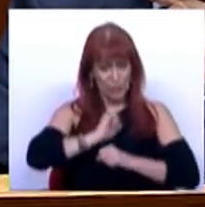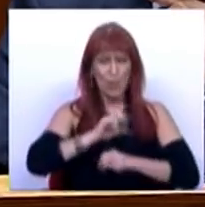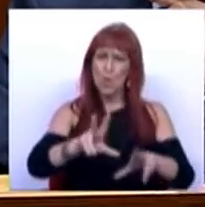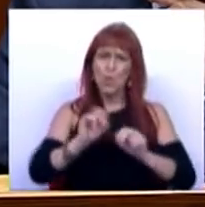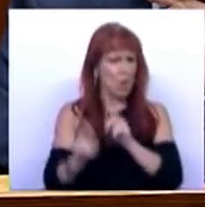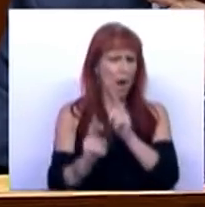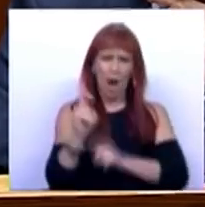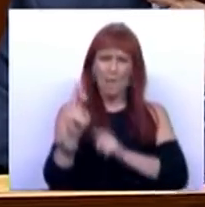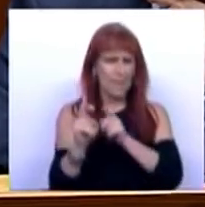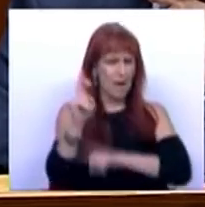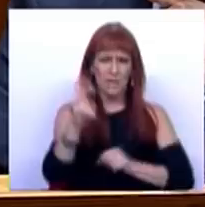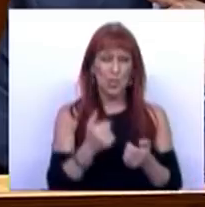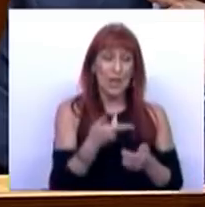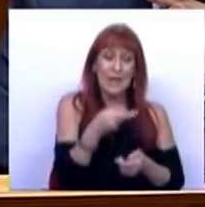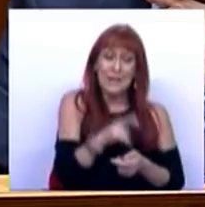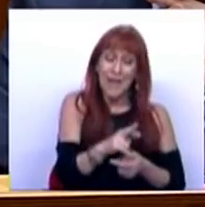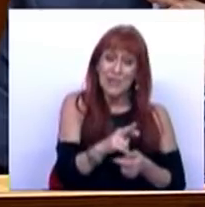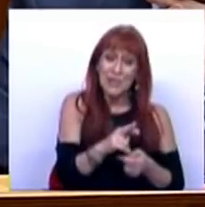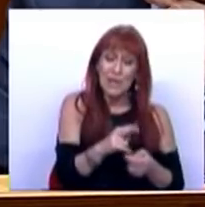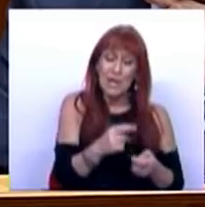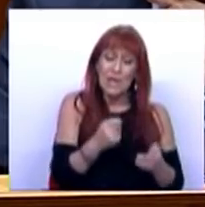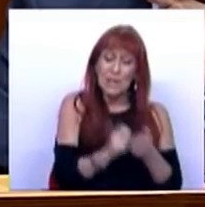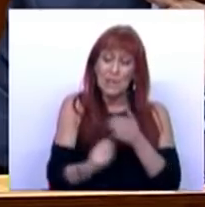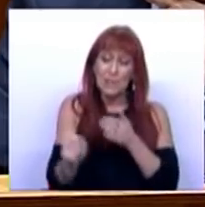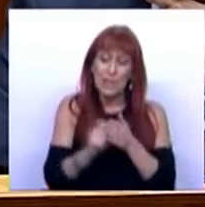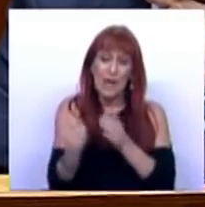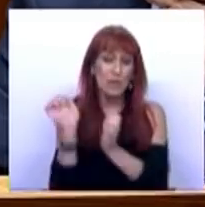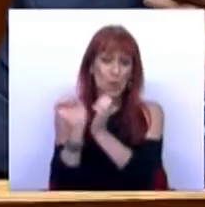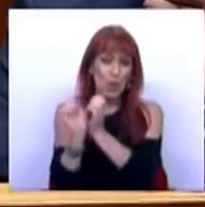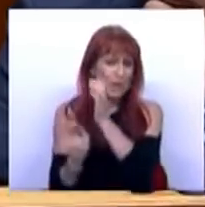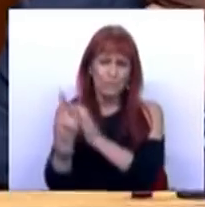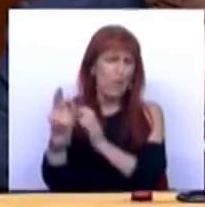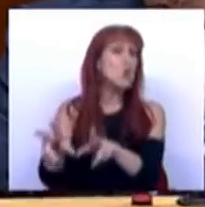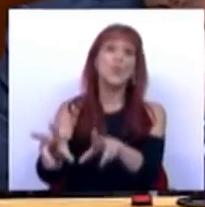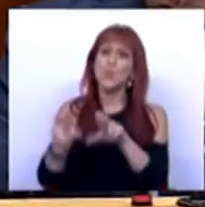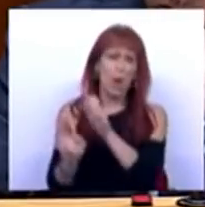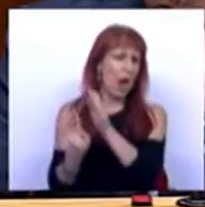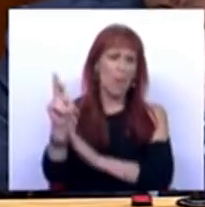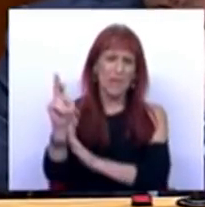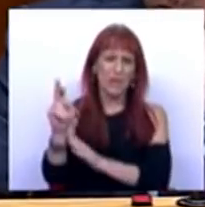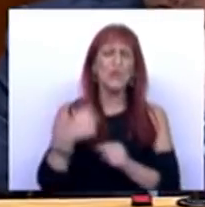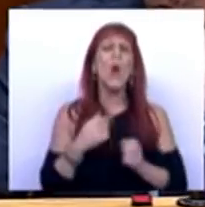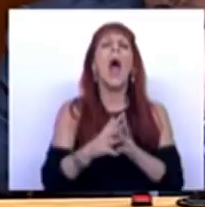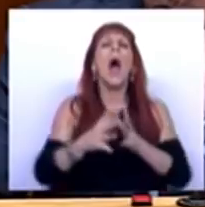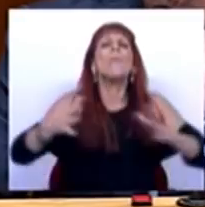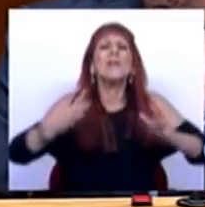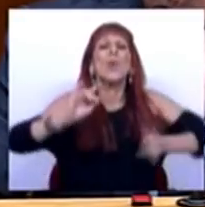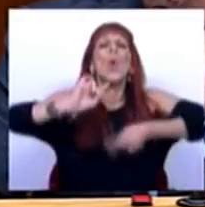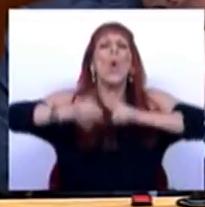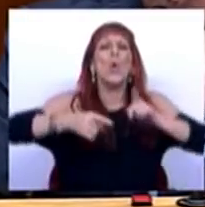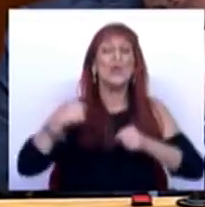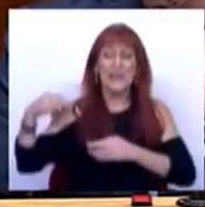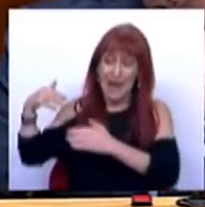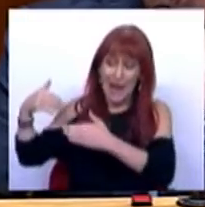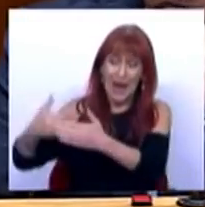nunca aumentaram a taxa das contribuições para a segurança social. Nunca aumentamos. O que é que aumentou significativamente